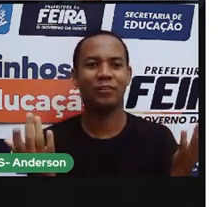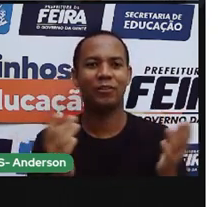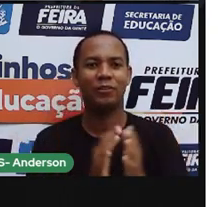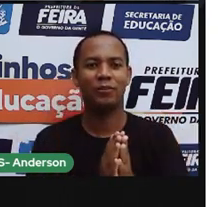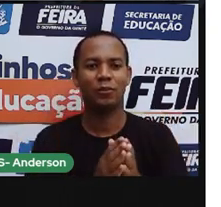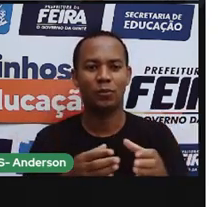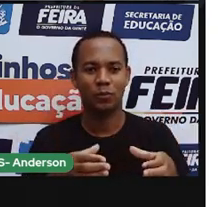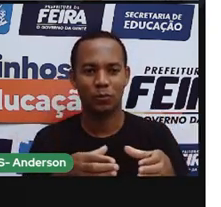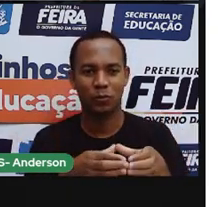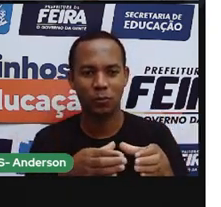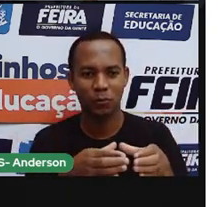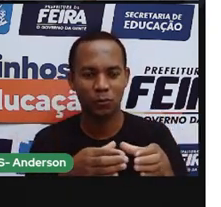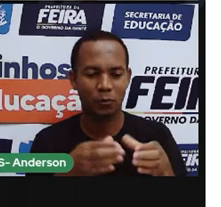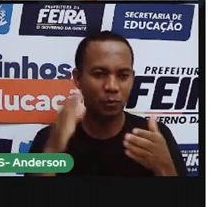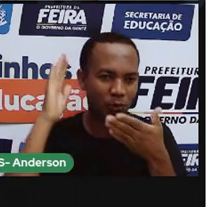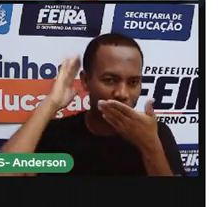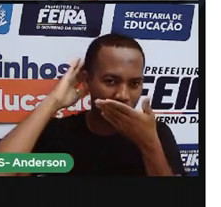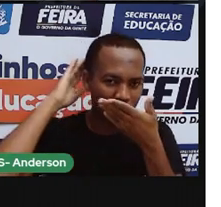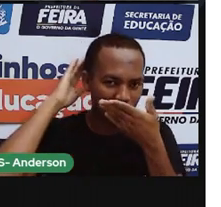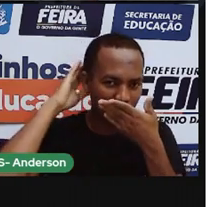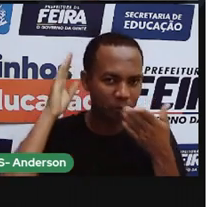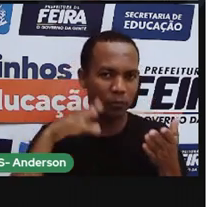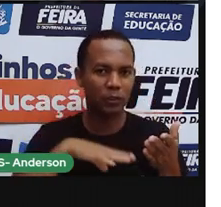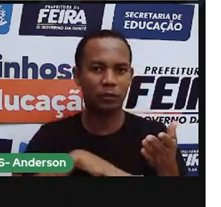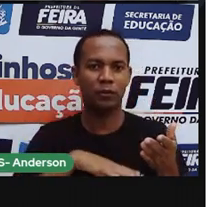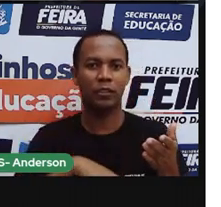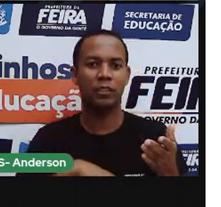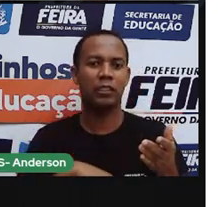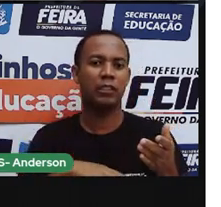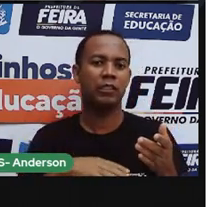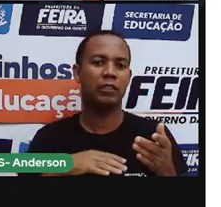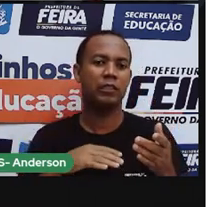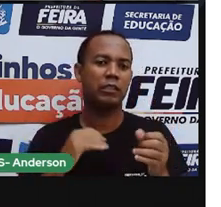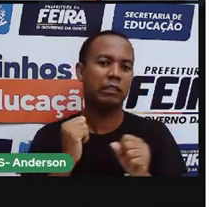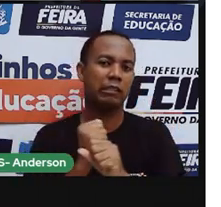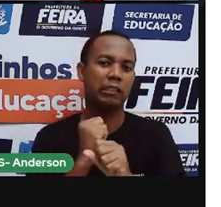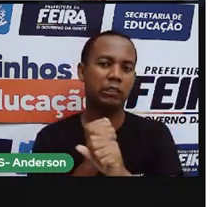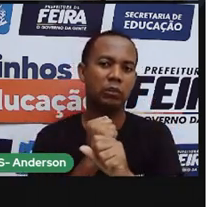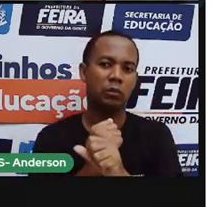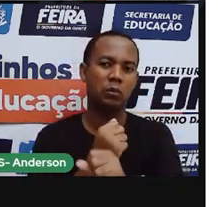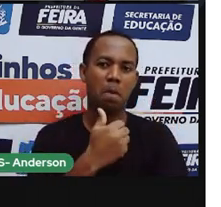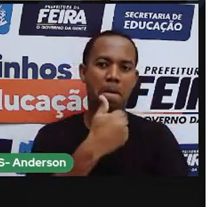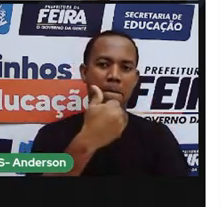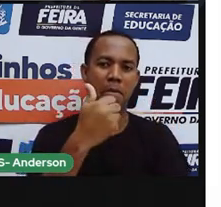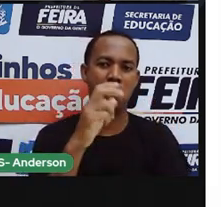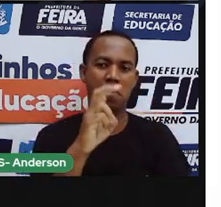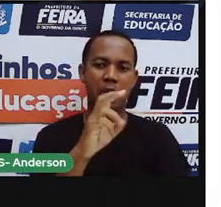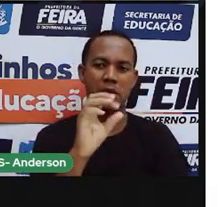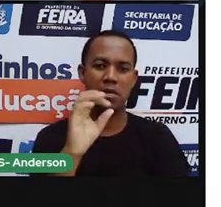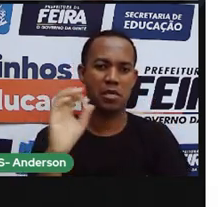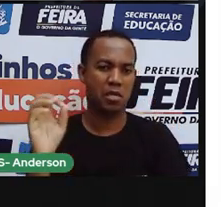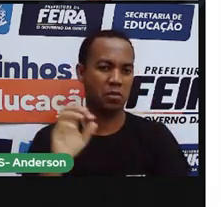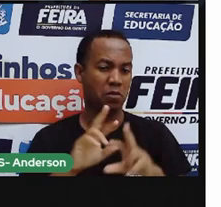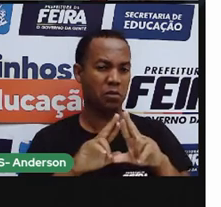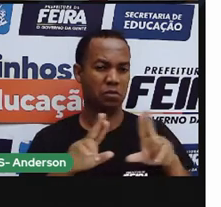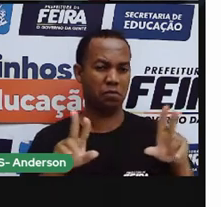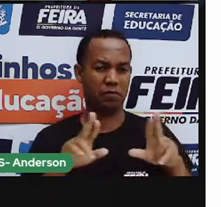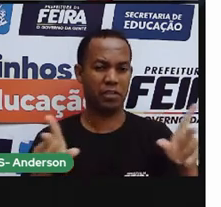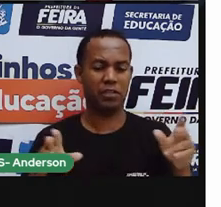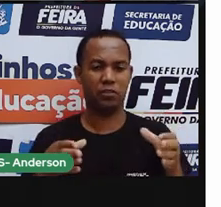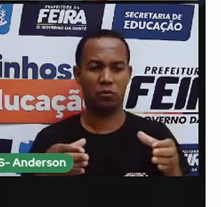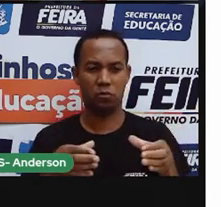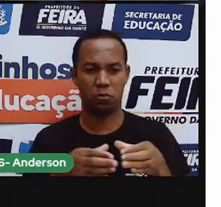entre índios e portugueses em 1500, foi de muita estranheza, né? Por que muita estranheza? Bom, os